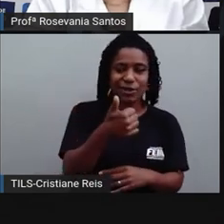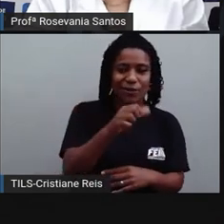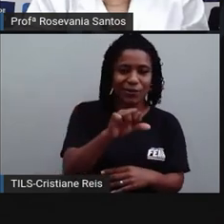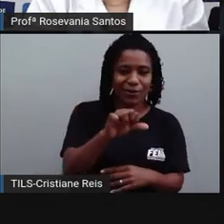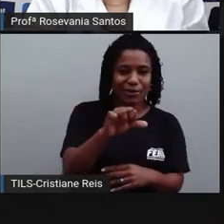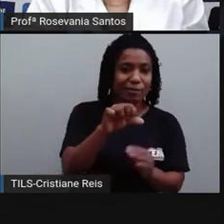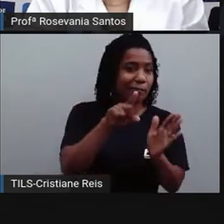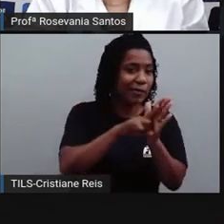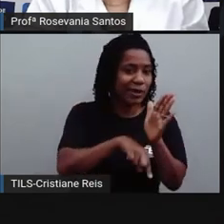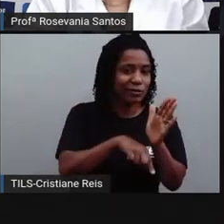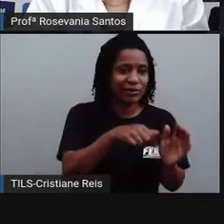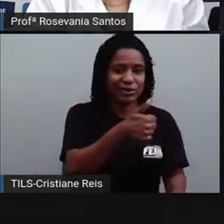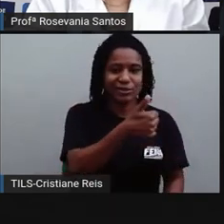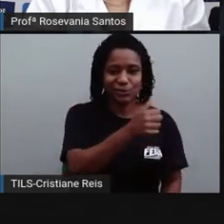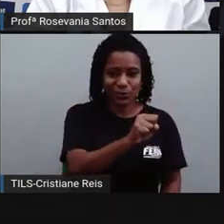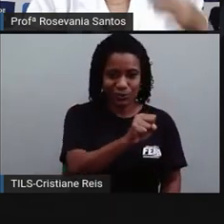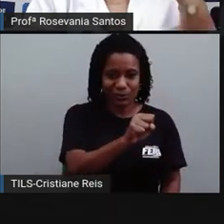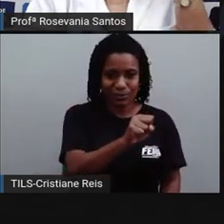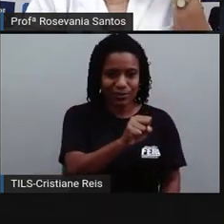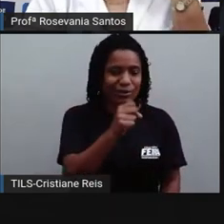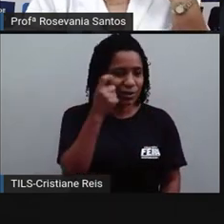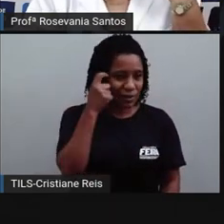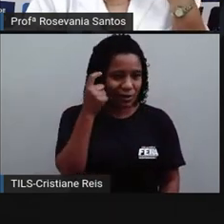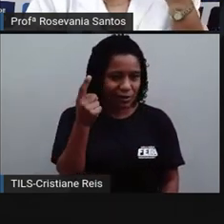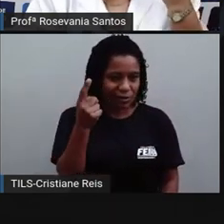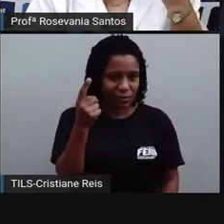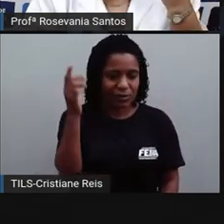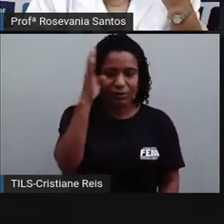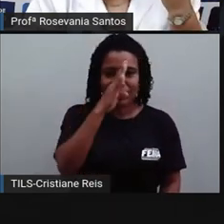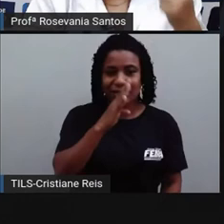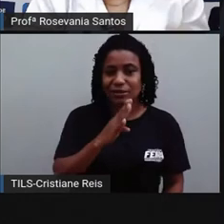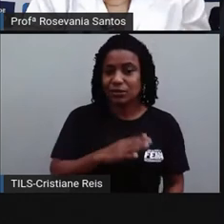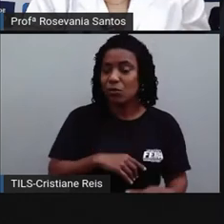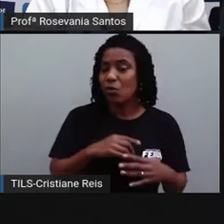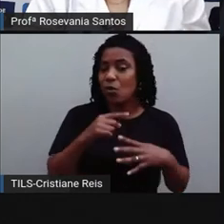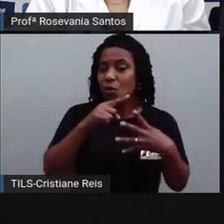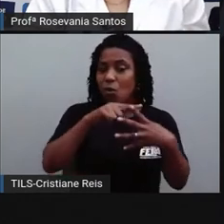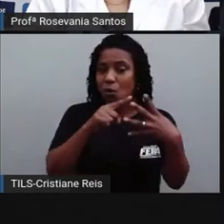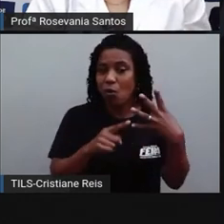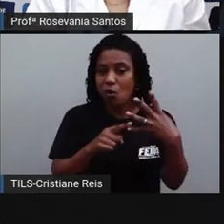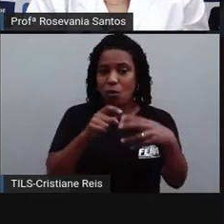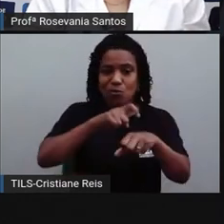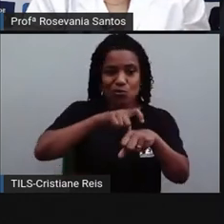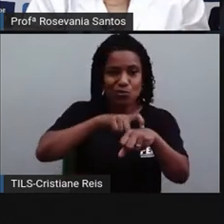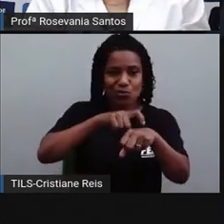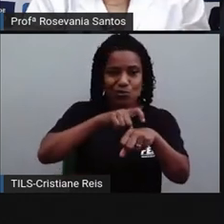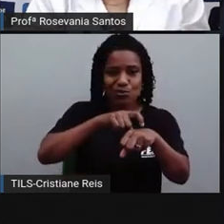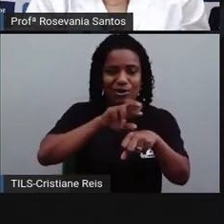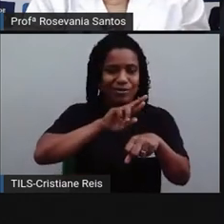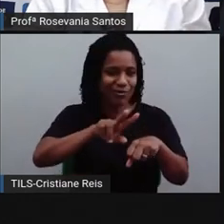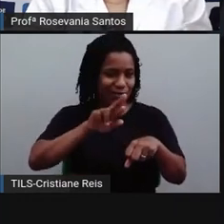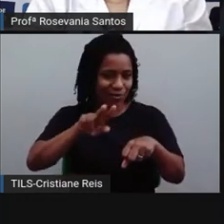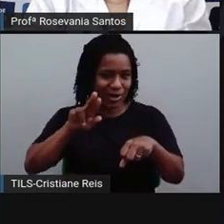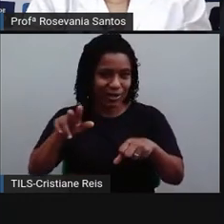Então, perceba que dentro do território brasileiro, nós temos quatro horas diferentes. E isso durou até 2008.